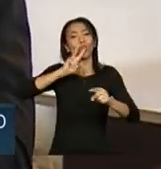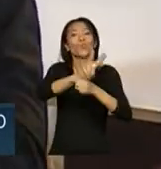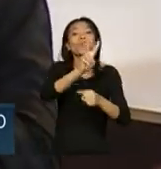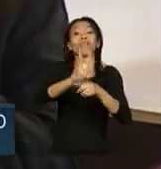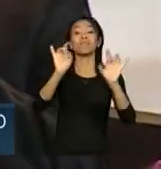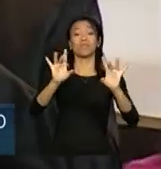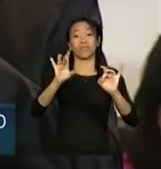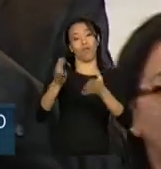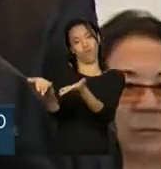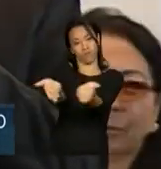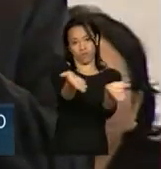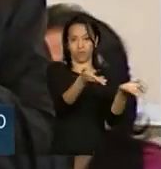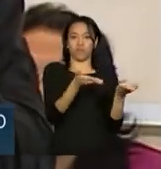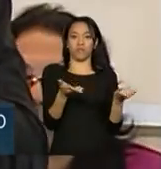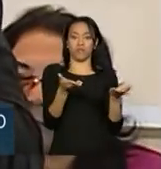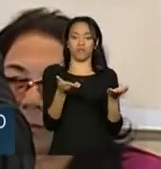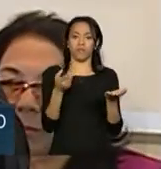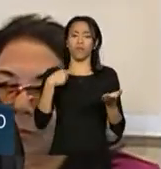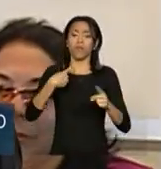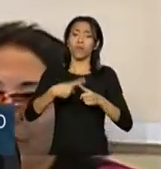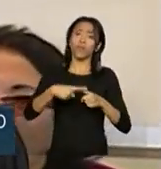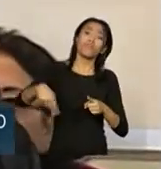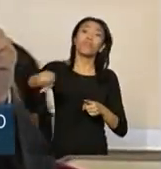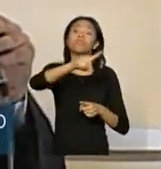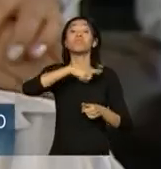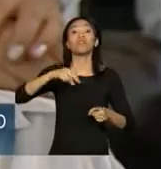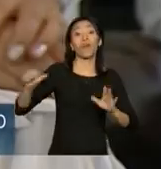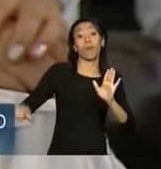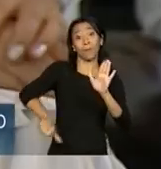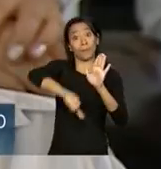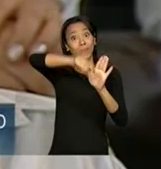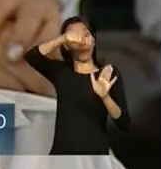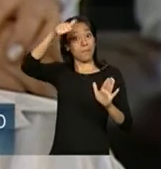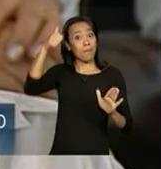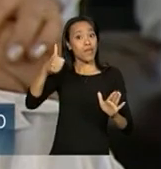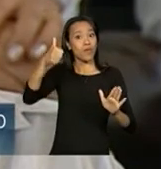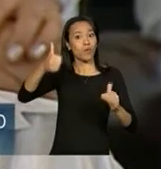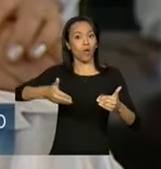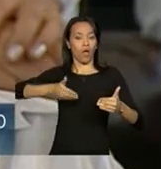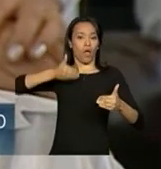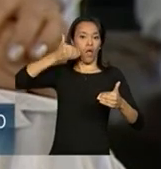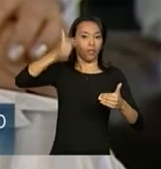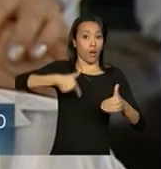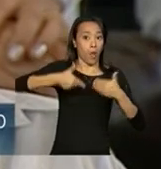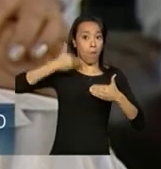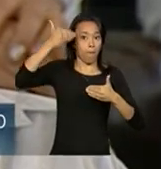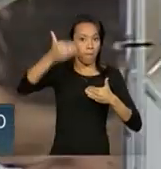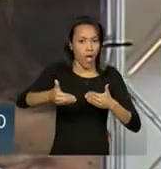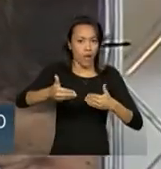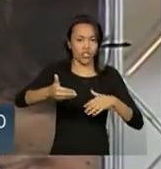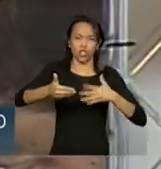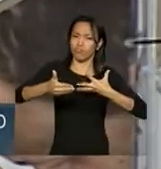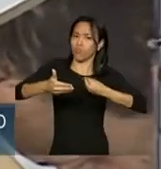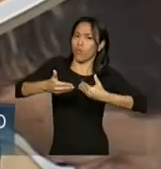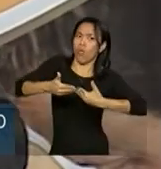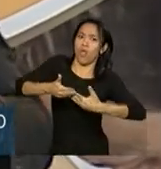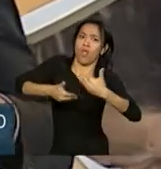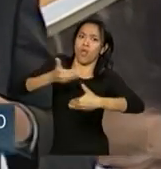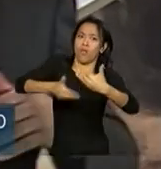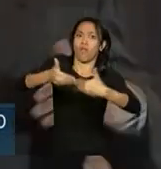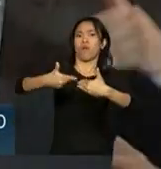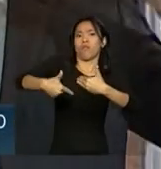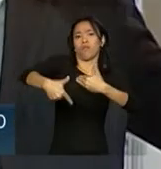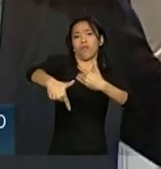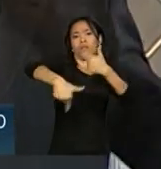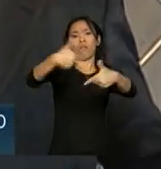porque vocês são o primeiro passo de uma longa caminhada do governo brasileiro, do Ministério da Saúde do